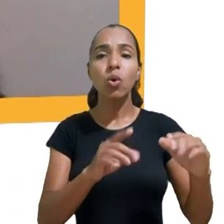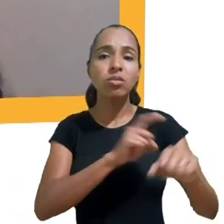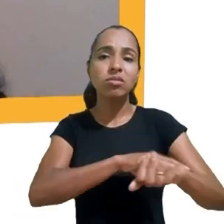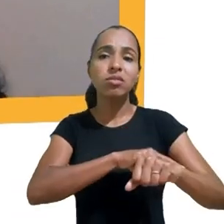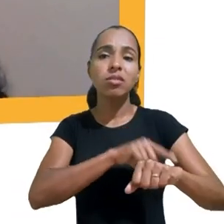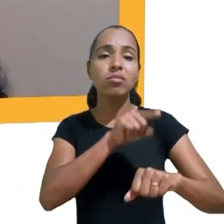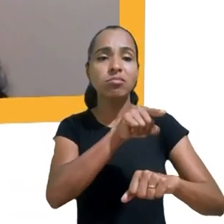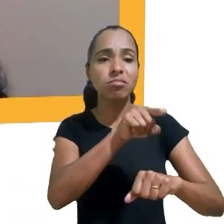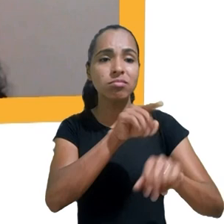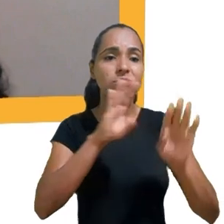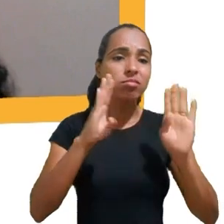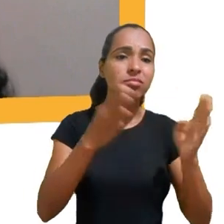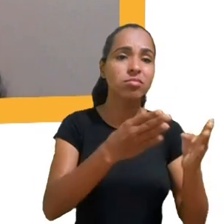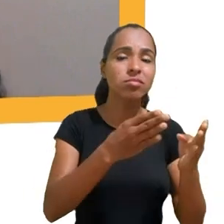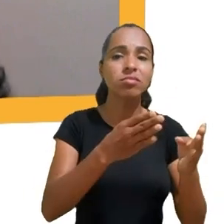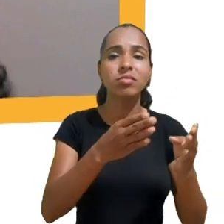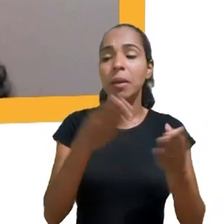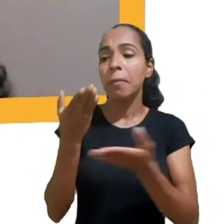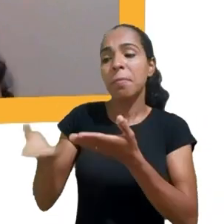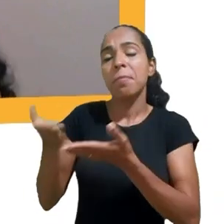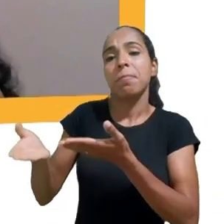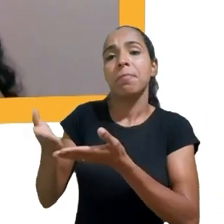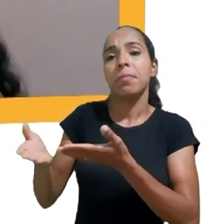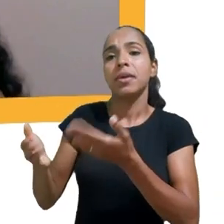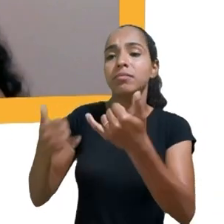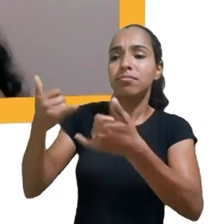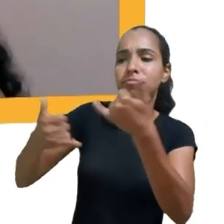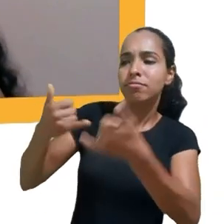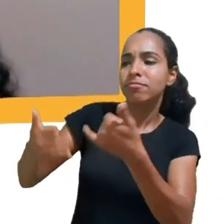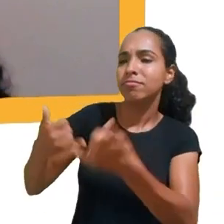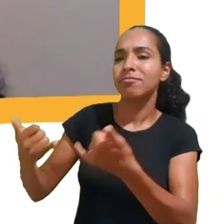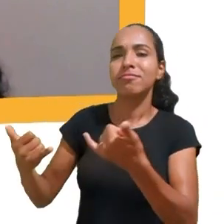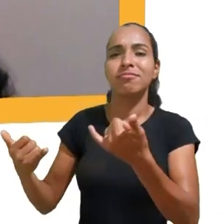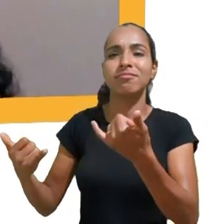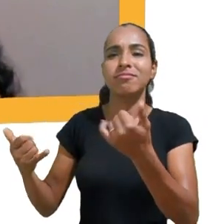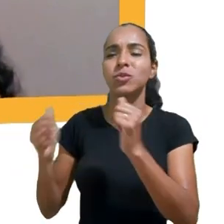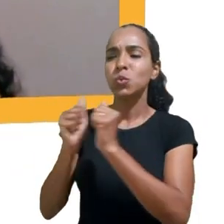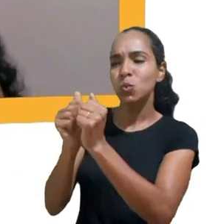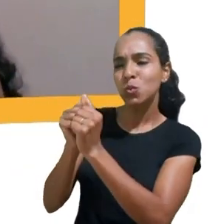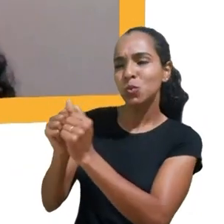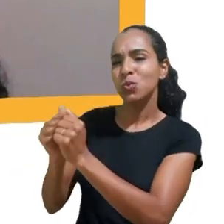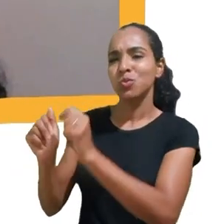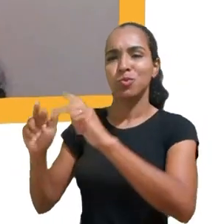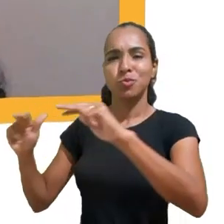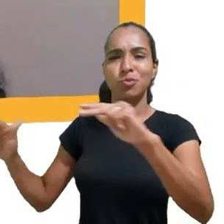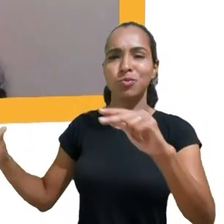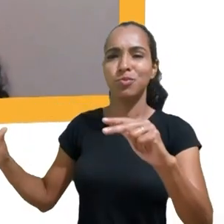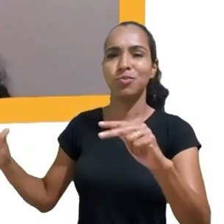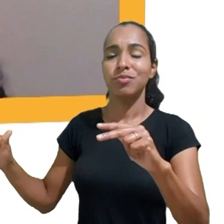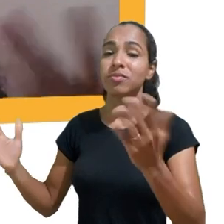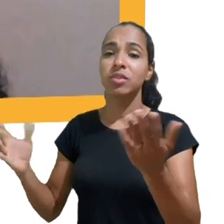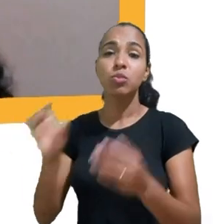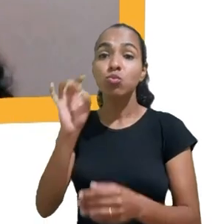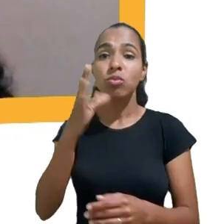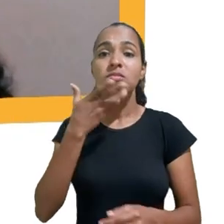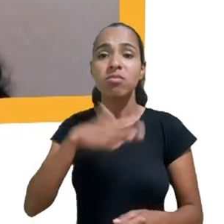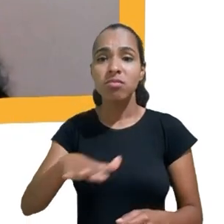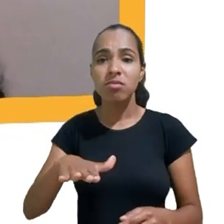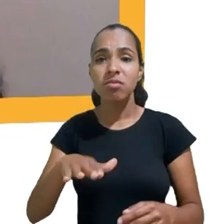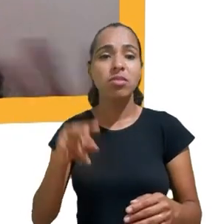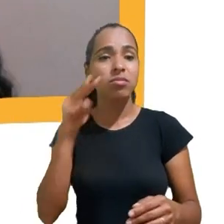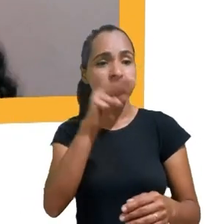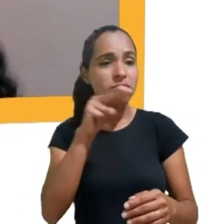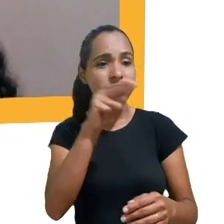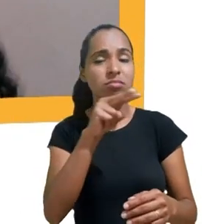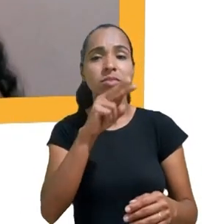de ter todas as experiências, porque as crianças crescem na frente do computador, na frente do celular, e às vezes o pai, né, ou a